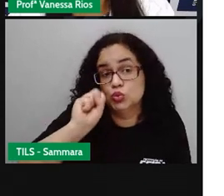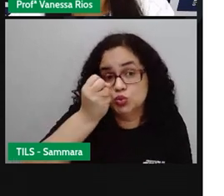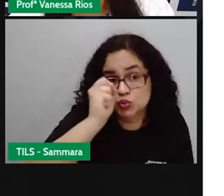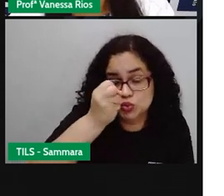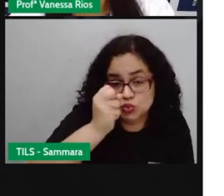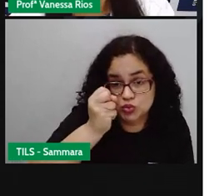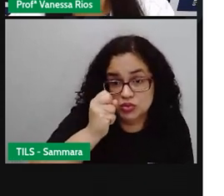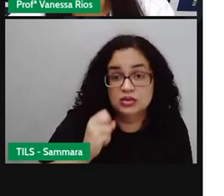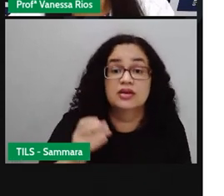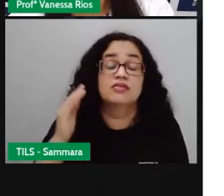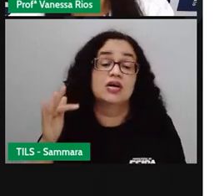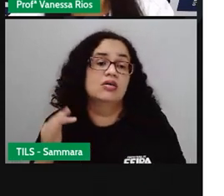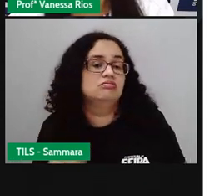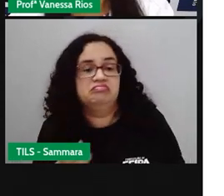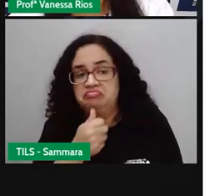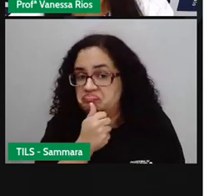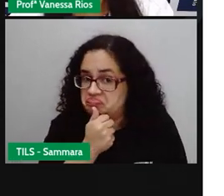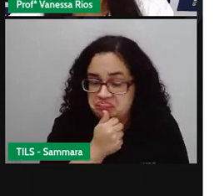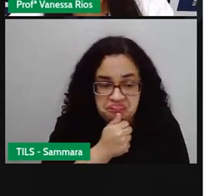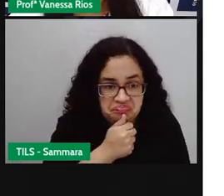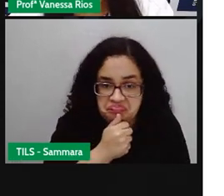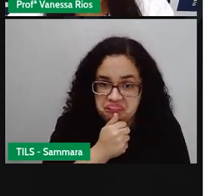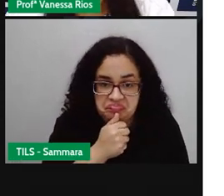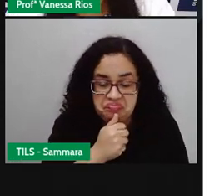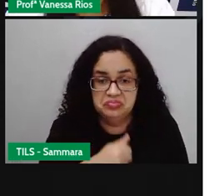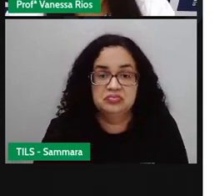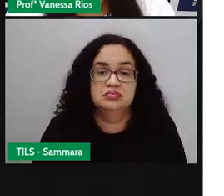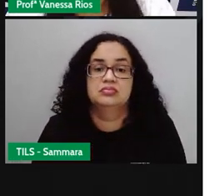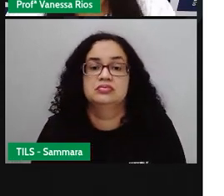Então, indica aí algo que ainda não aconteceu.